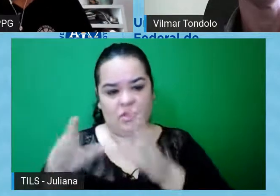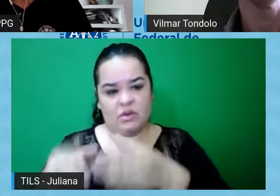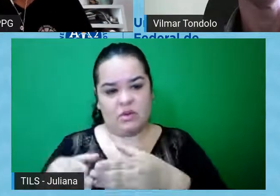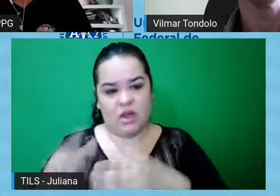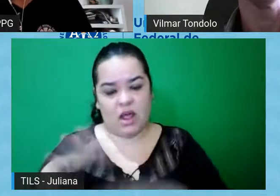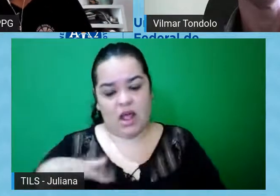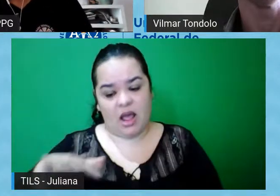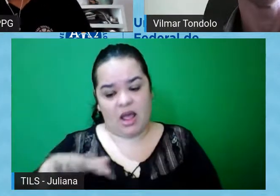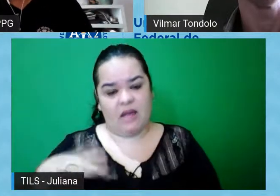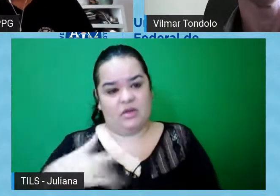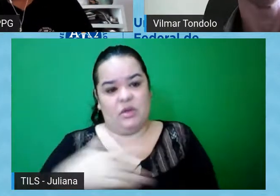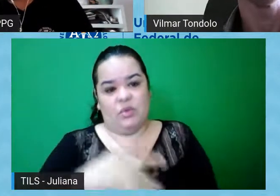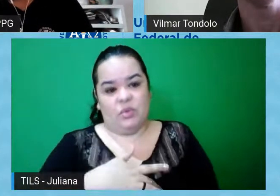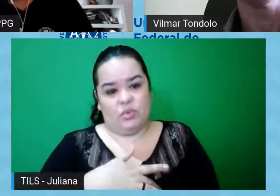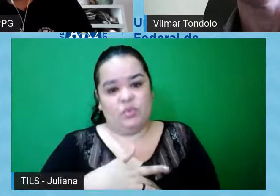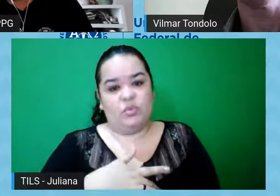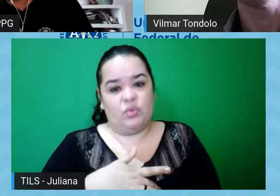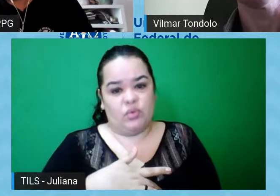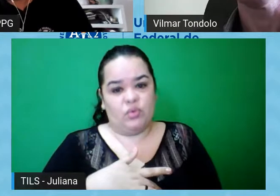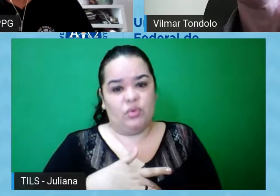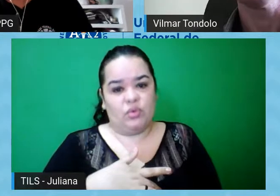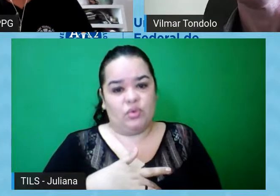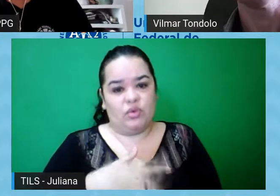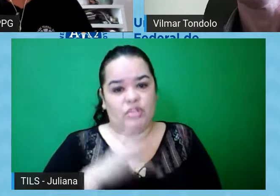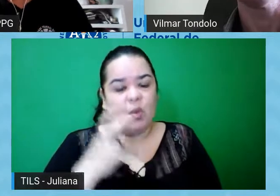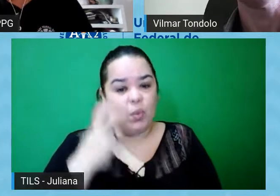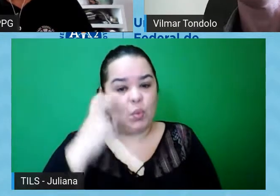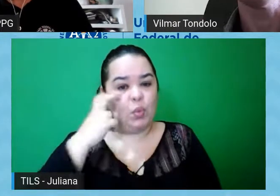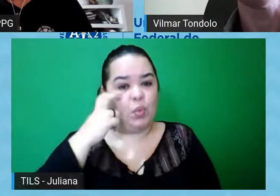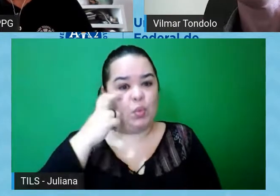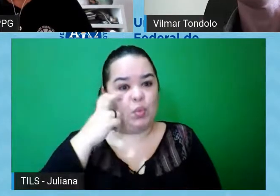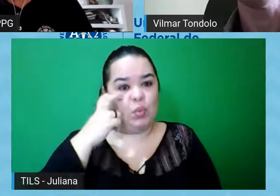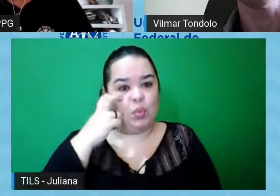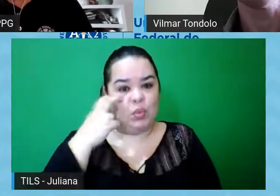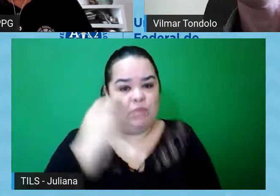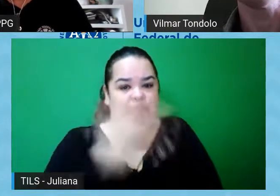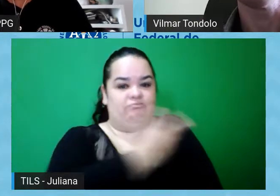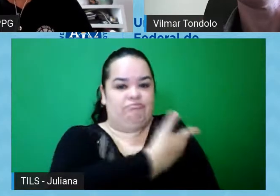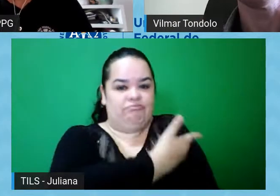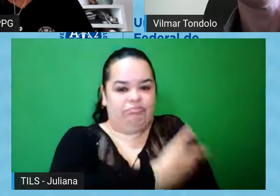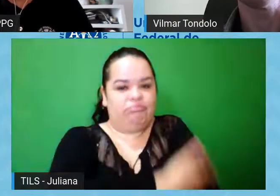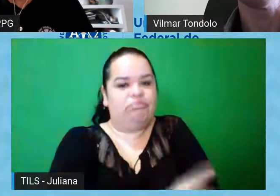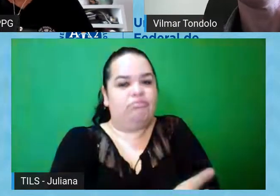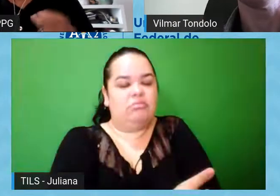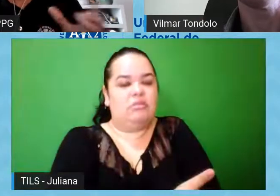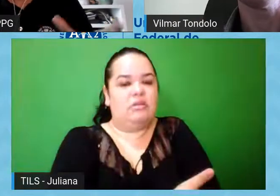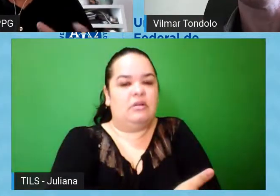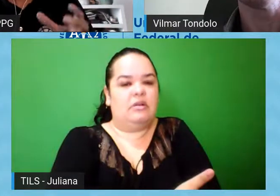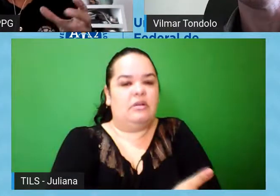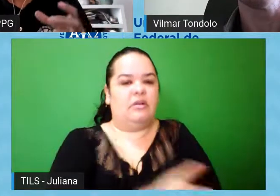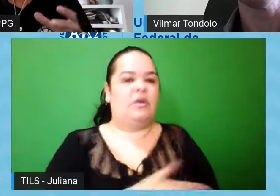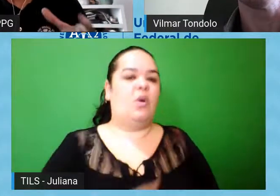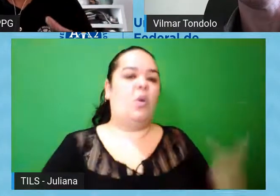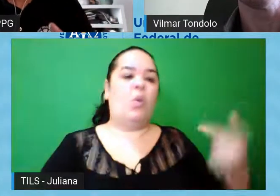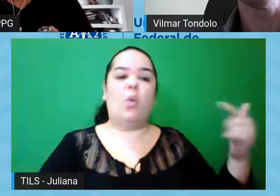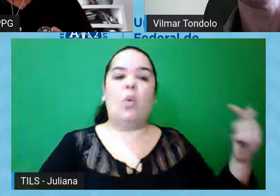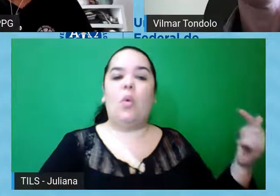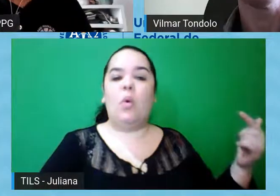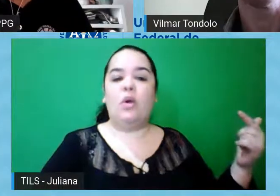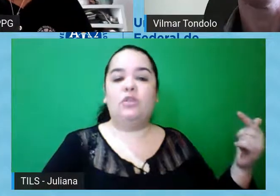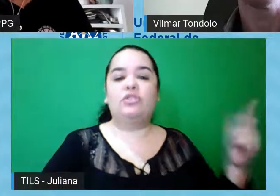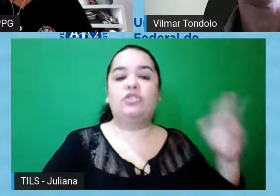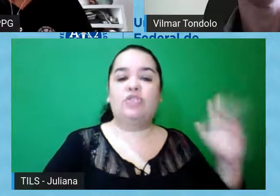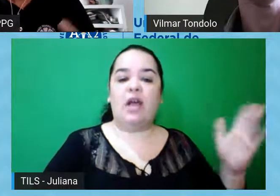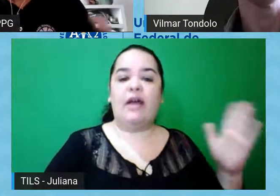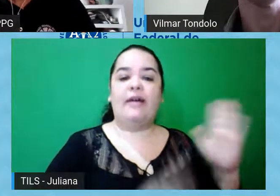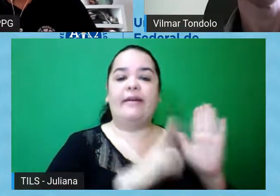eu sou da área da saúde, então, como eu falei, já estou com a cultura impregnada, mas as principais, os principais journals, né, de algumas áreas do conhecimento já têm cobrado.